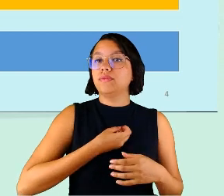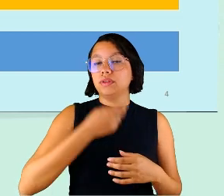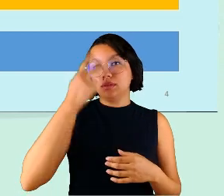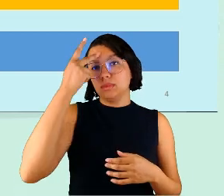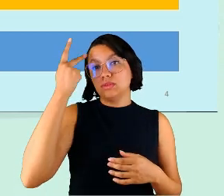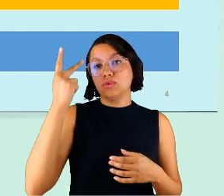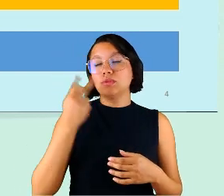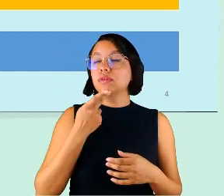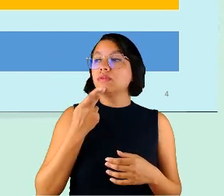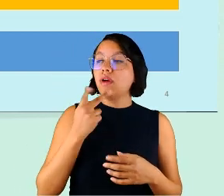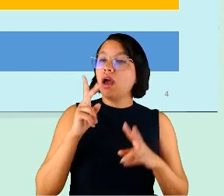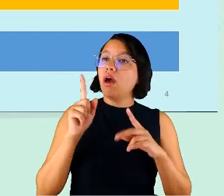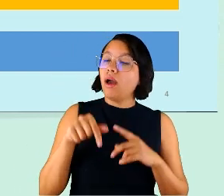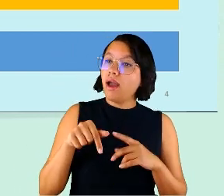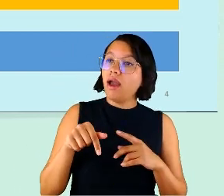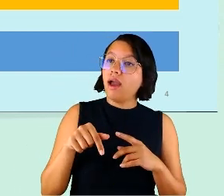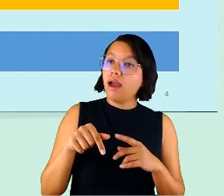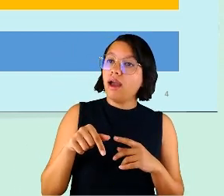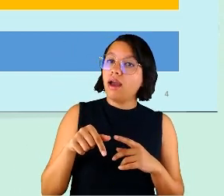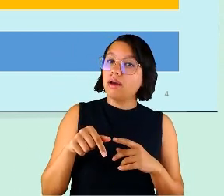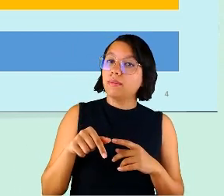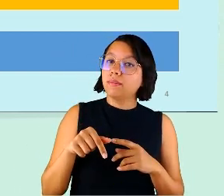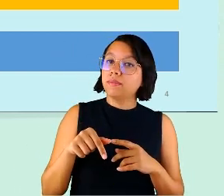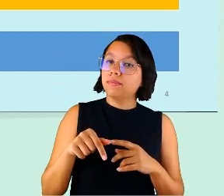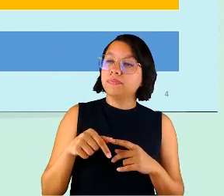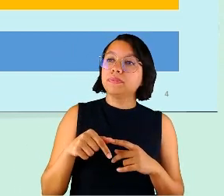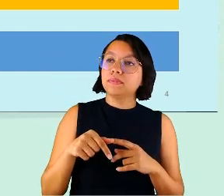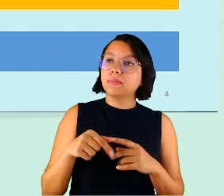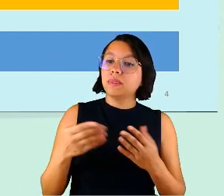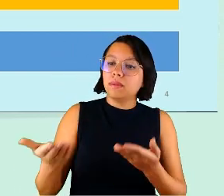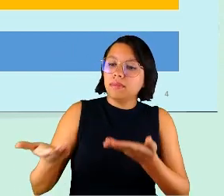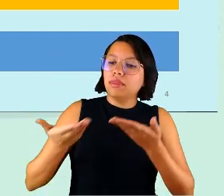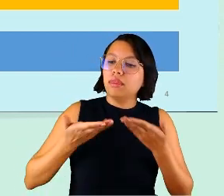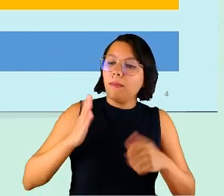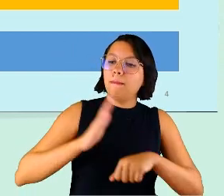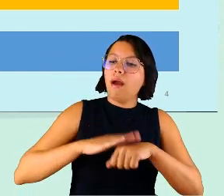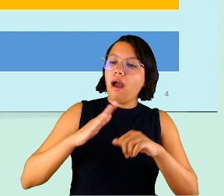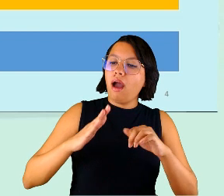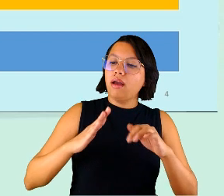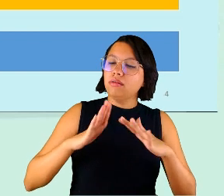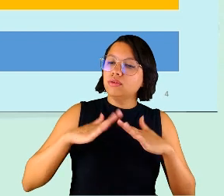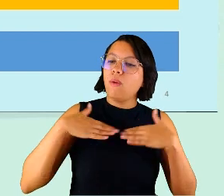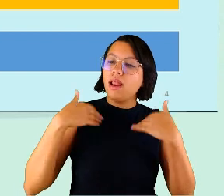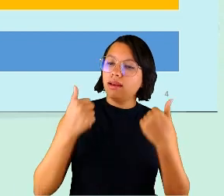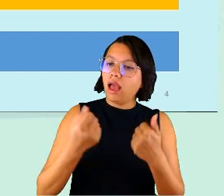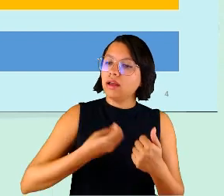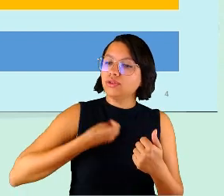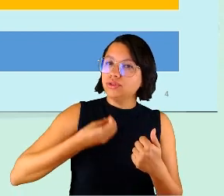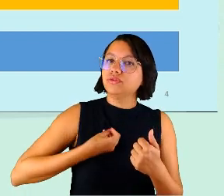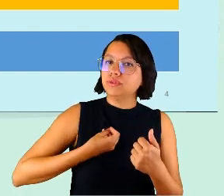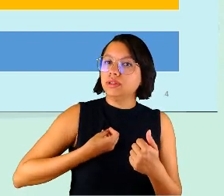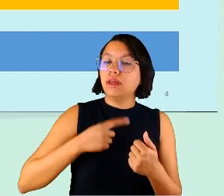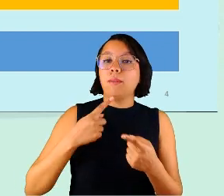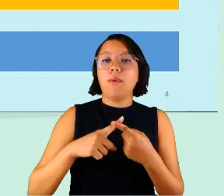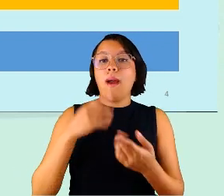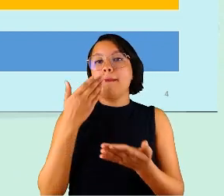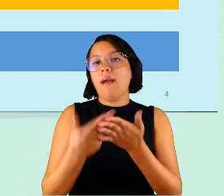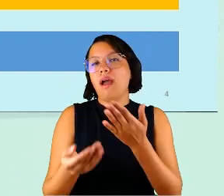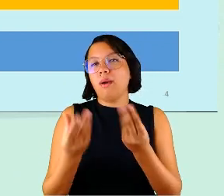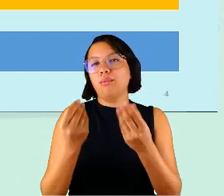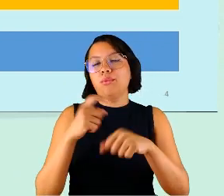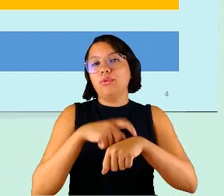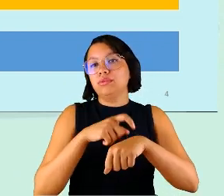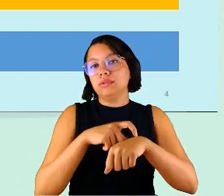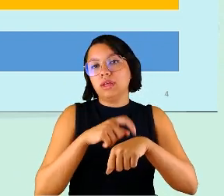relatam como sendo um promotor de qualidade de vida, esse tempo perdido nos deslocamentos, as pessoas